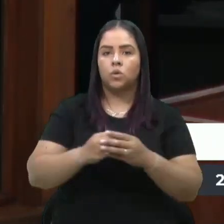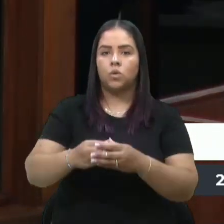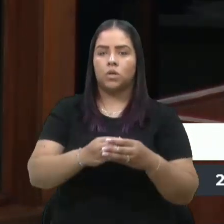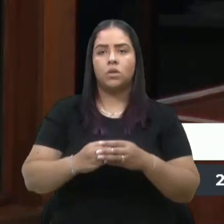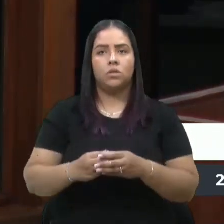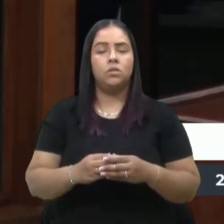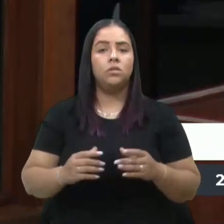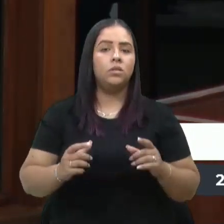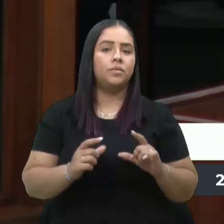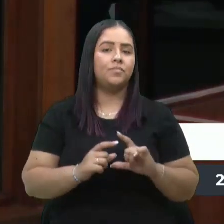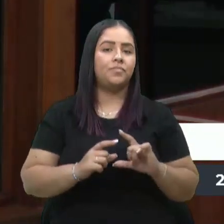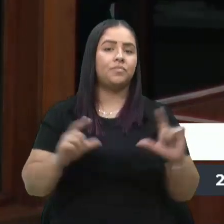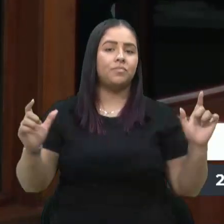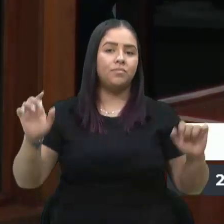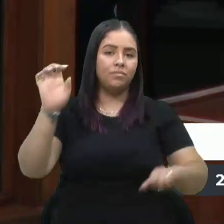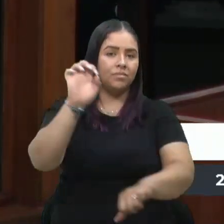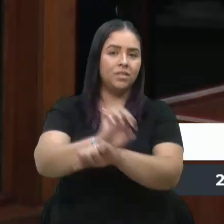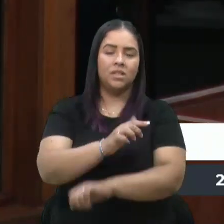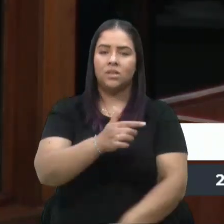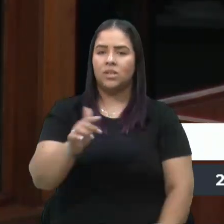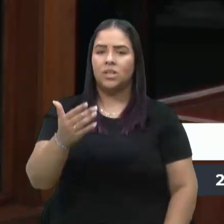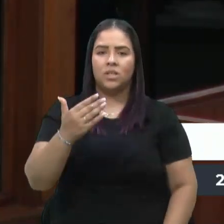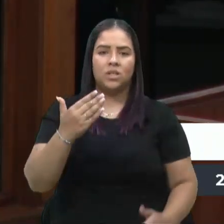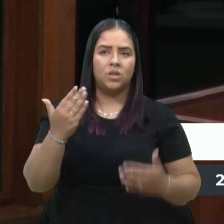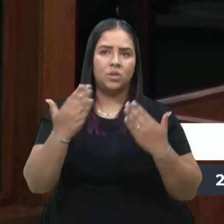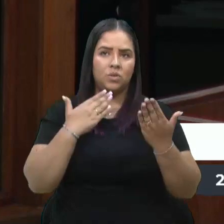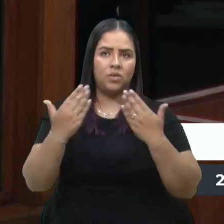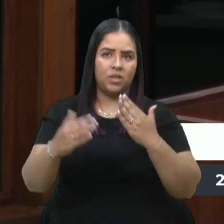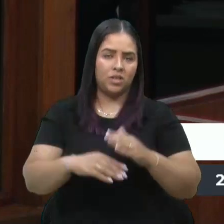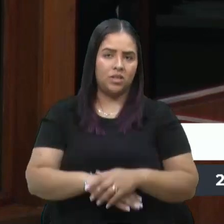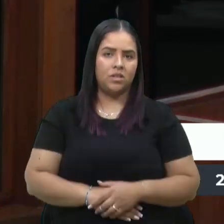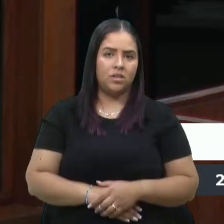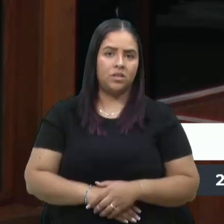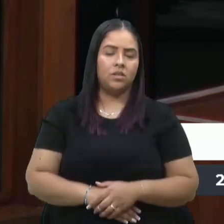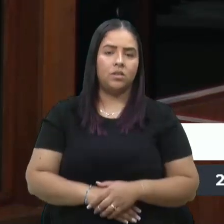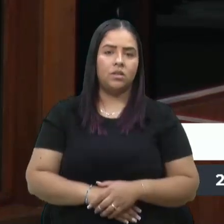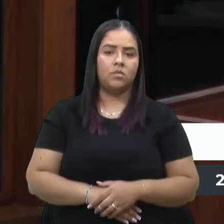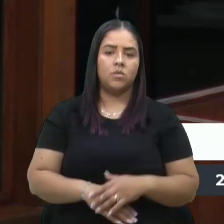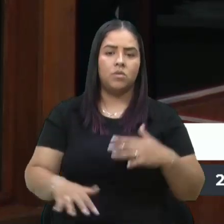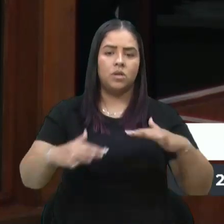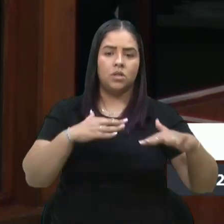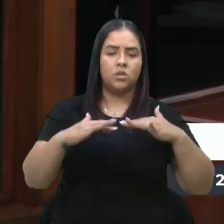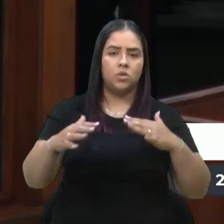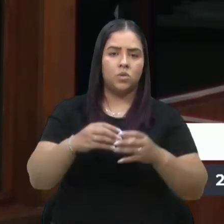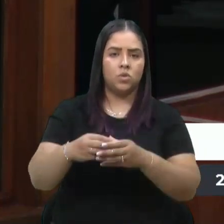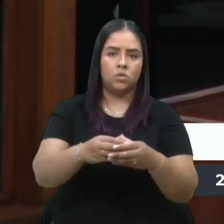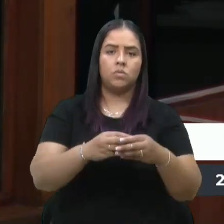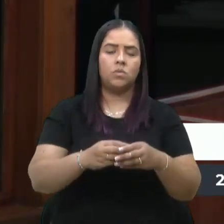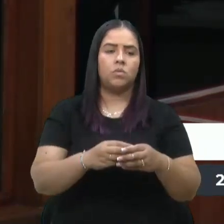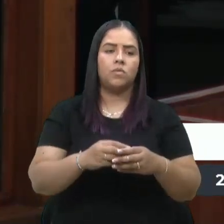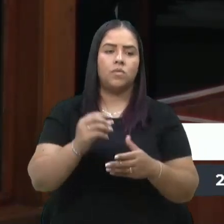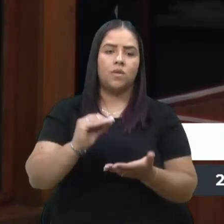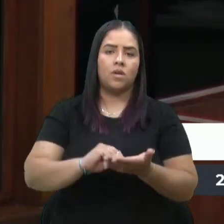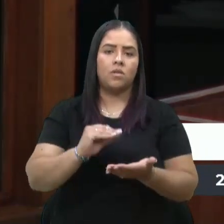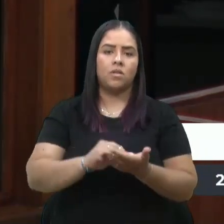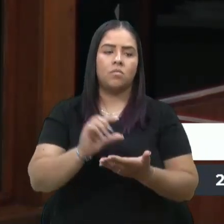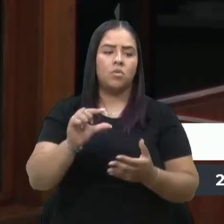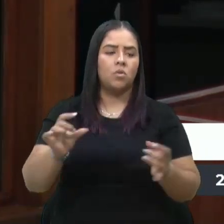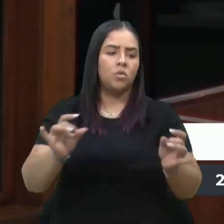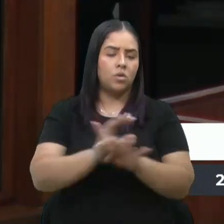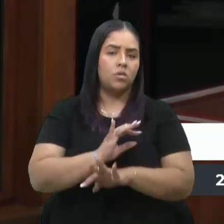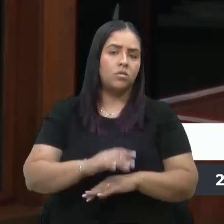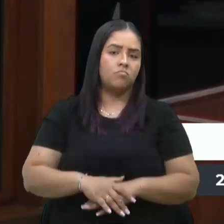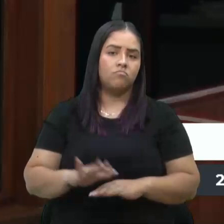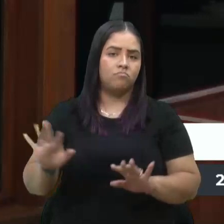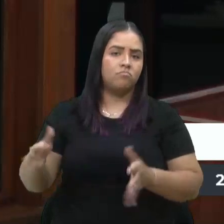Um dos maiores do Estado, sem dúvida nenhuma. Peça uma parte, Bruno. O ciclo turismo que está quase pronto, vai ser um outro grande